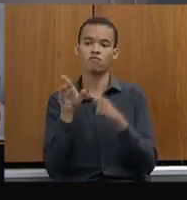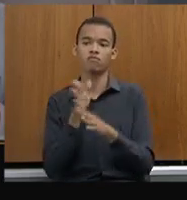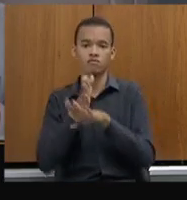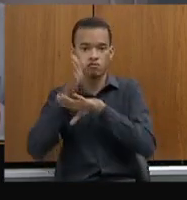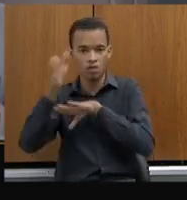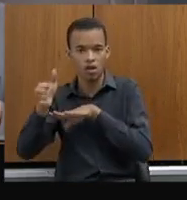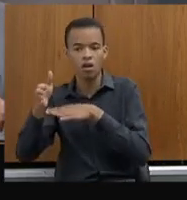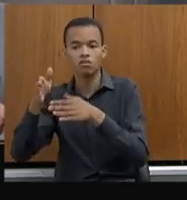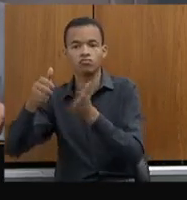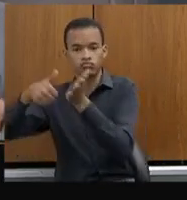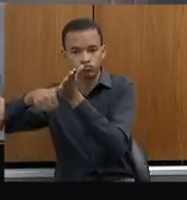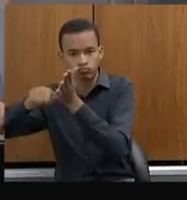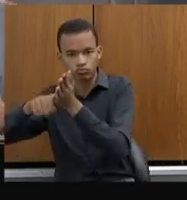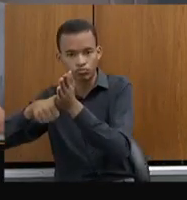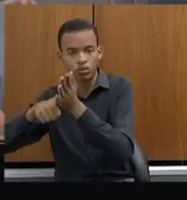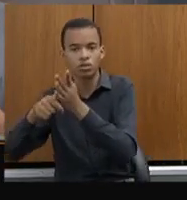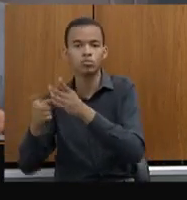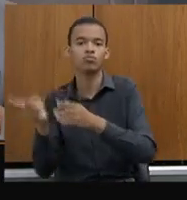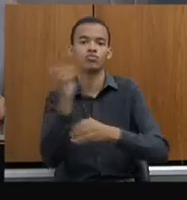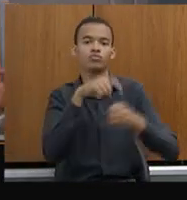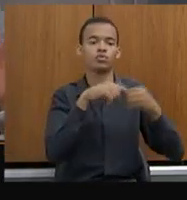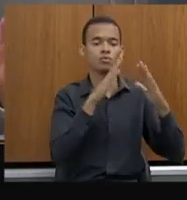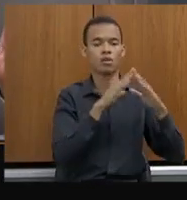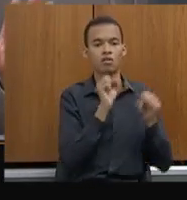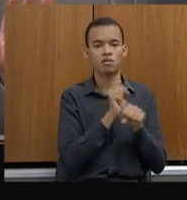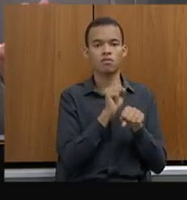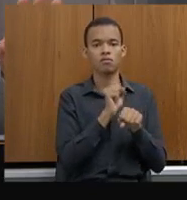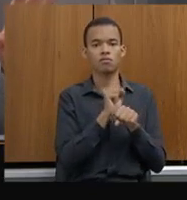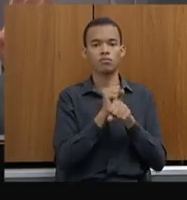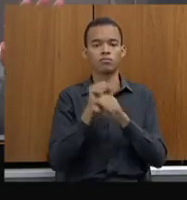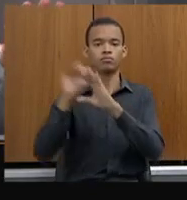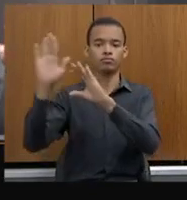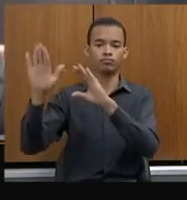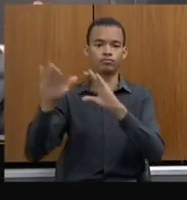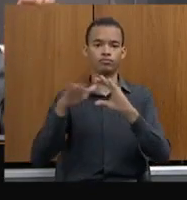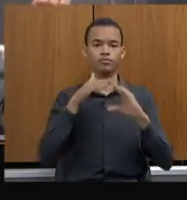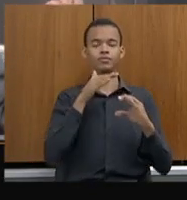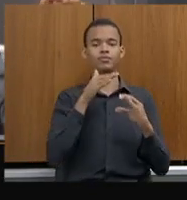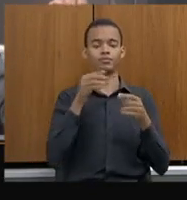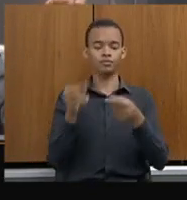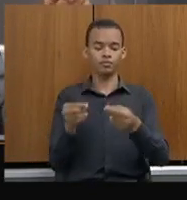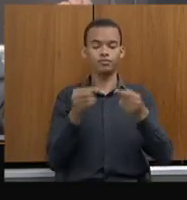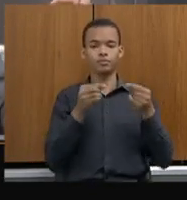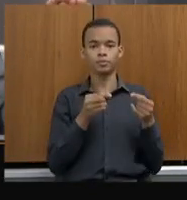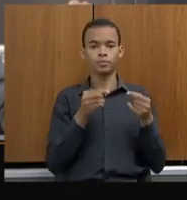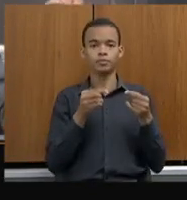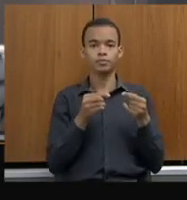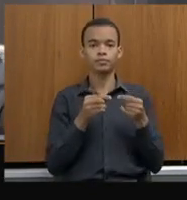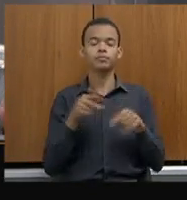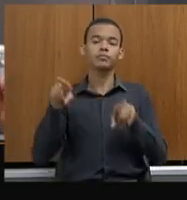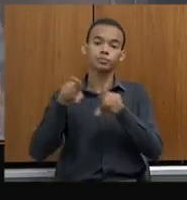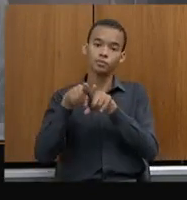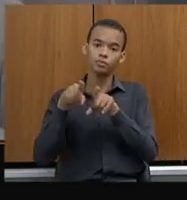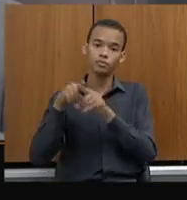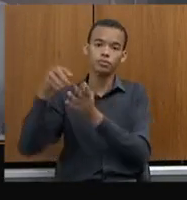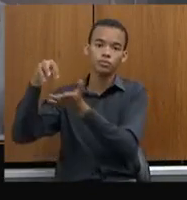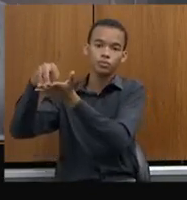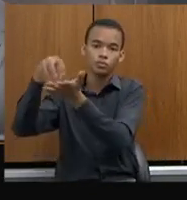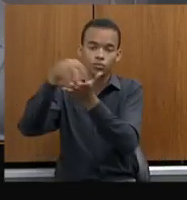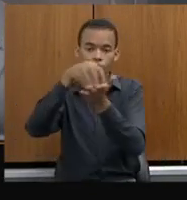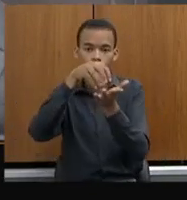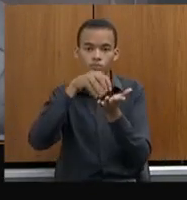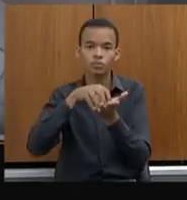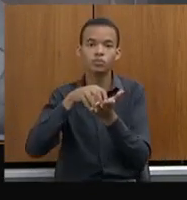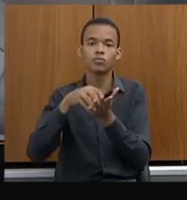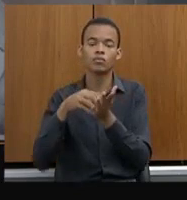enviado pelos Correios. E as unidades da ponta não têm mais limite quantitativo